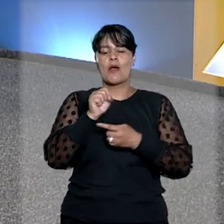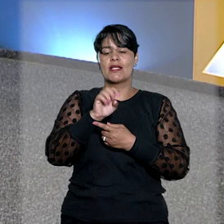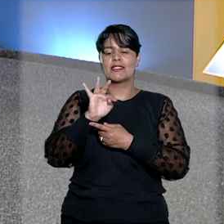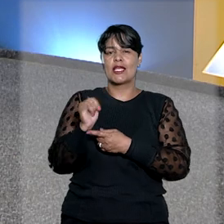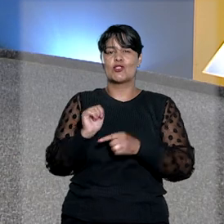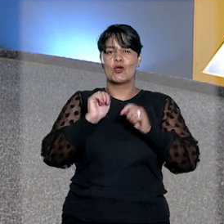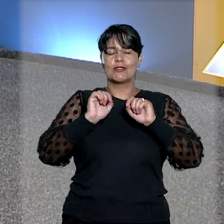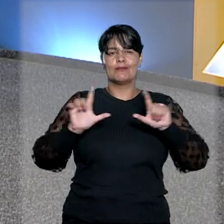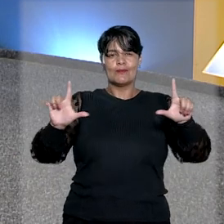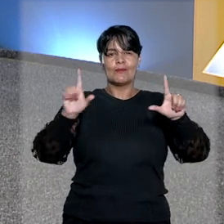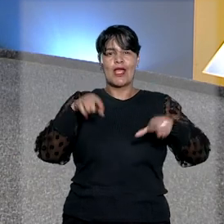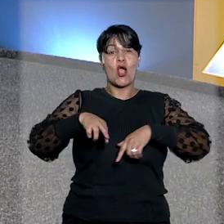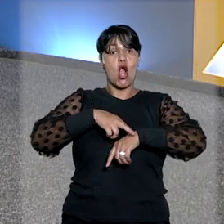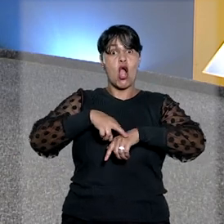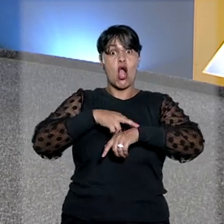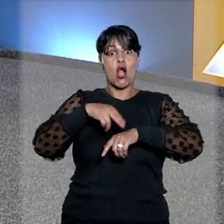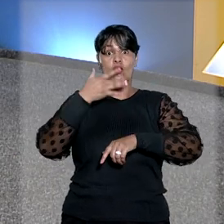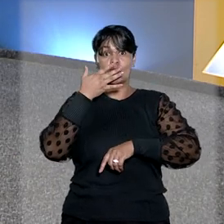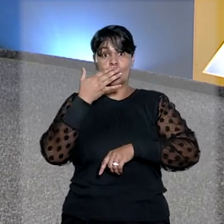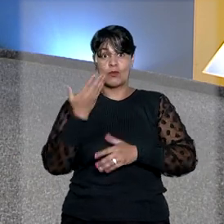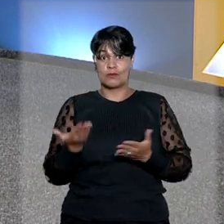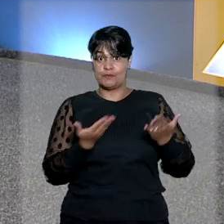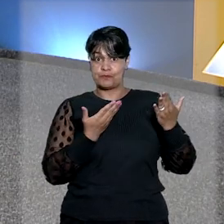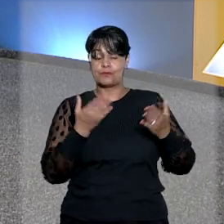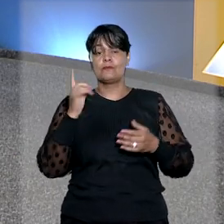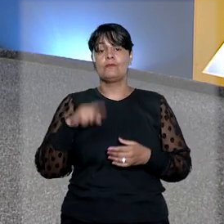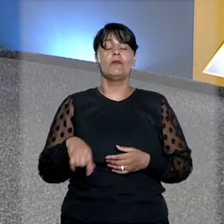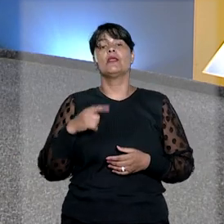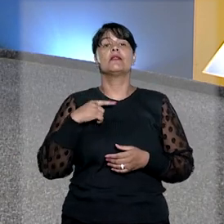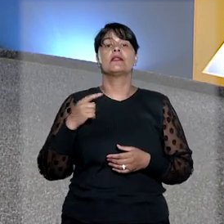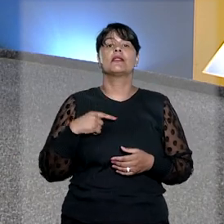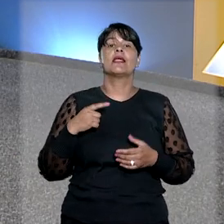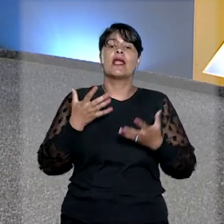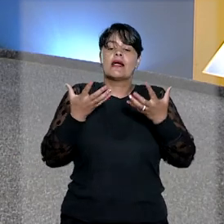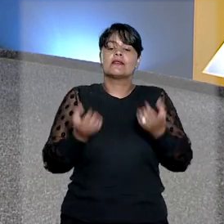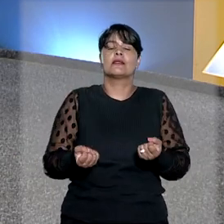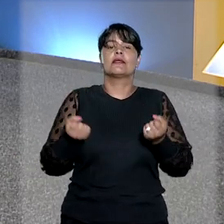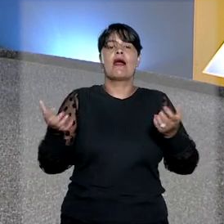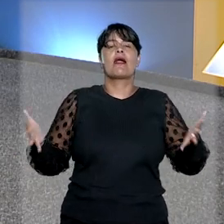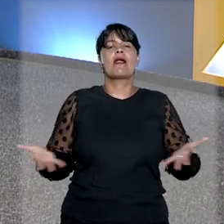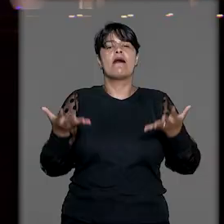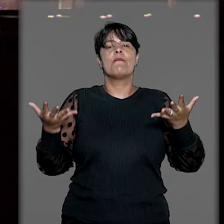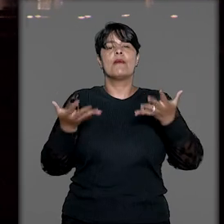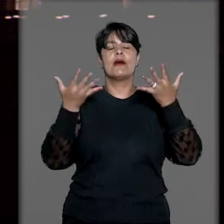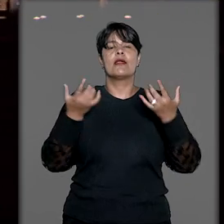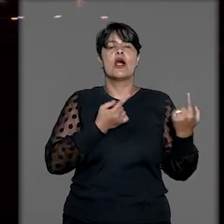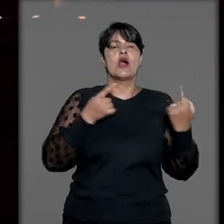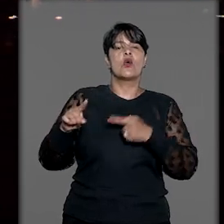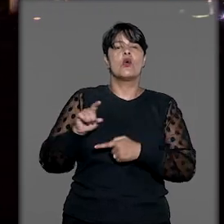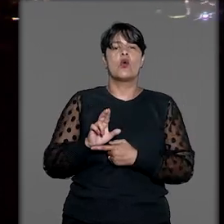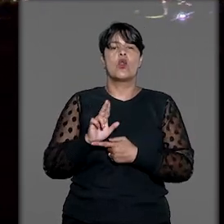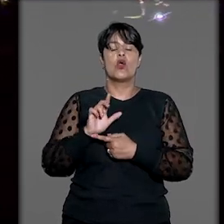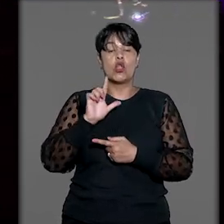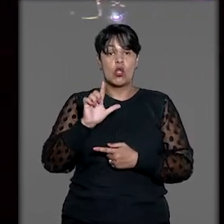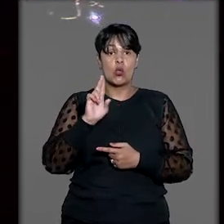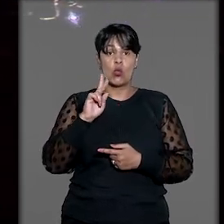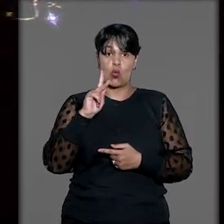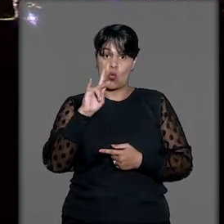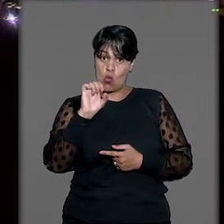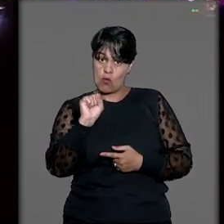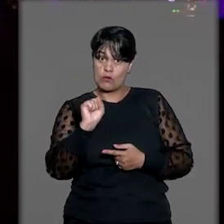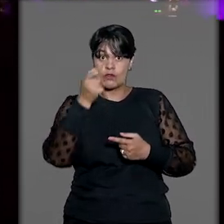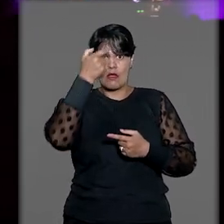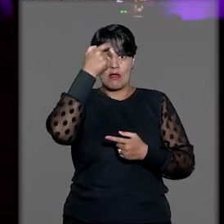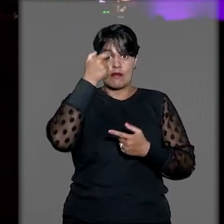toda iluminada de roxo. O tribunal aderiu à campanha de conscientização sobre o lúpus, que acontece durante fevereiro.